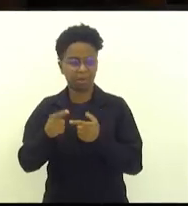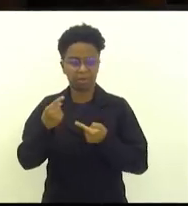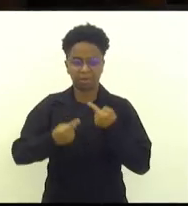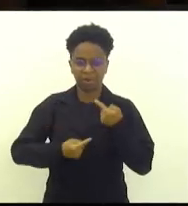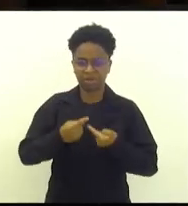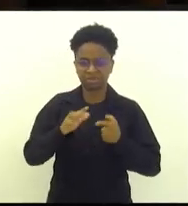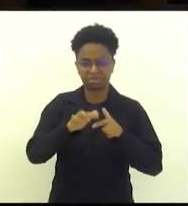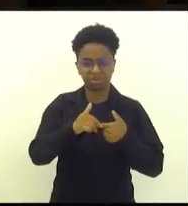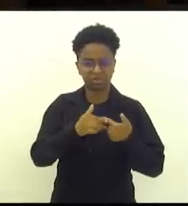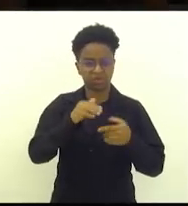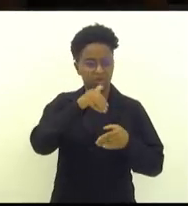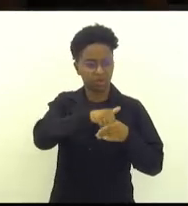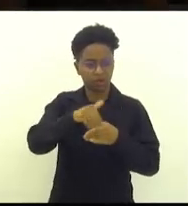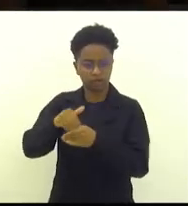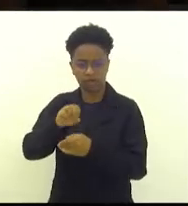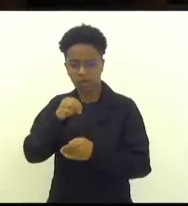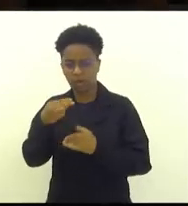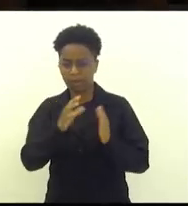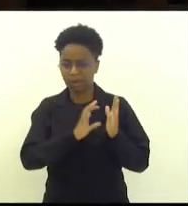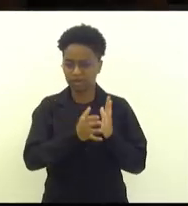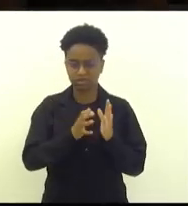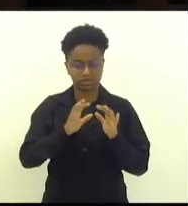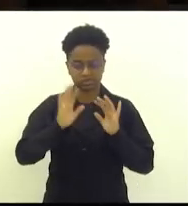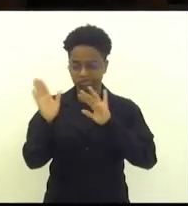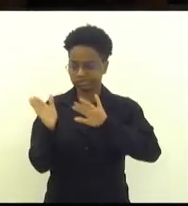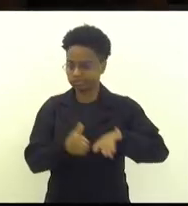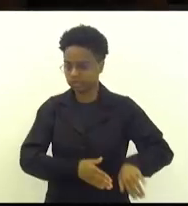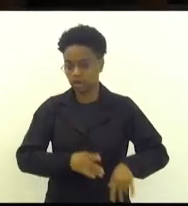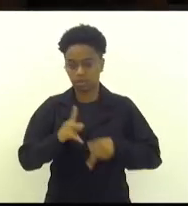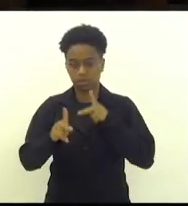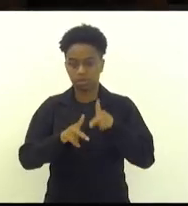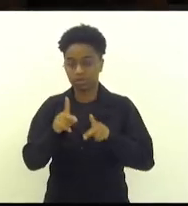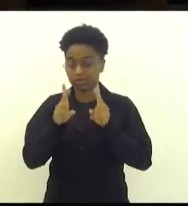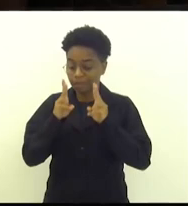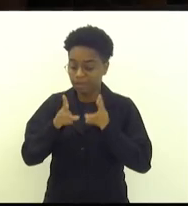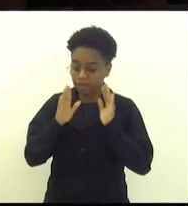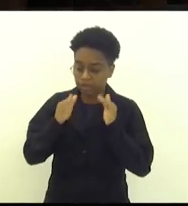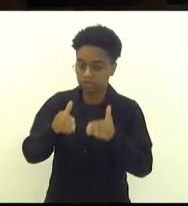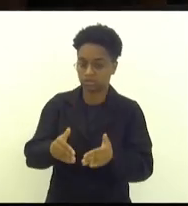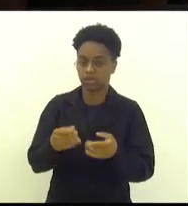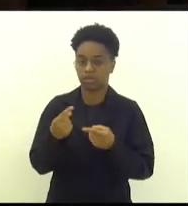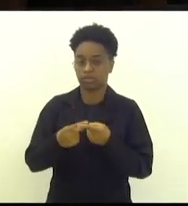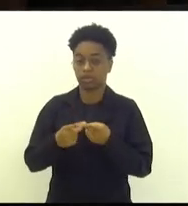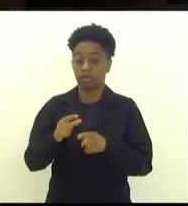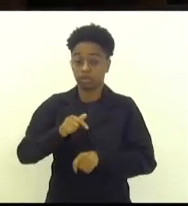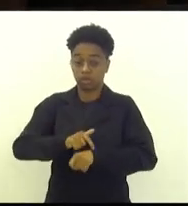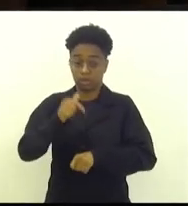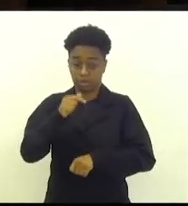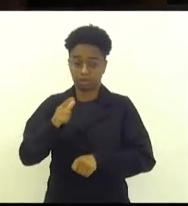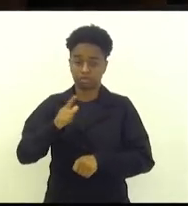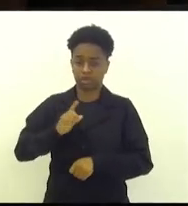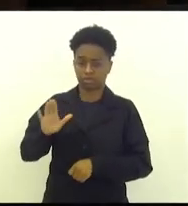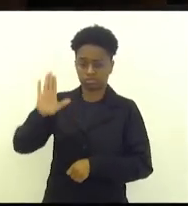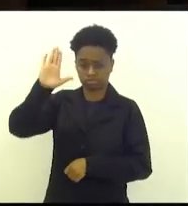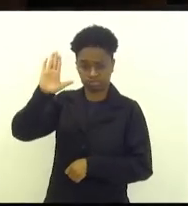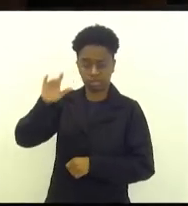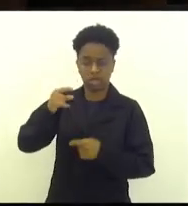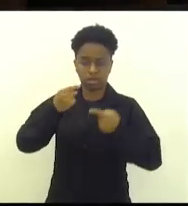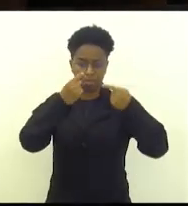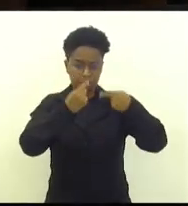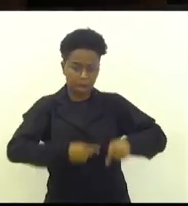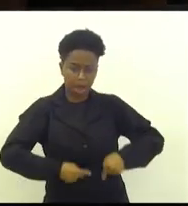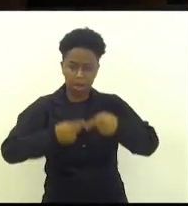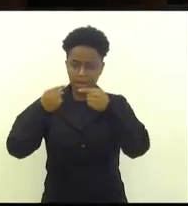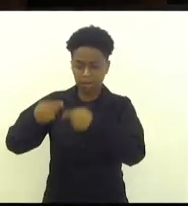cunho eleitoral ou partidário. Na seara e no campo da disputa eleitoral, há que se ter, sim, o